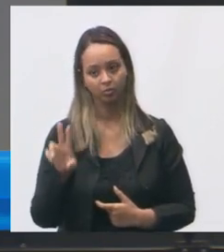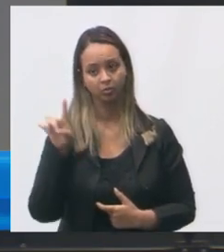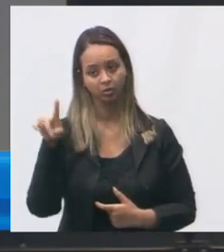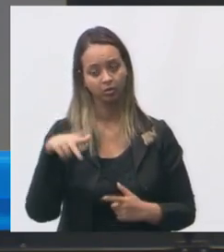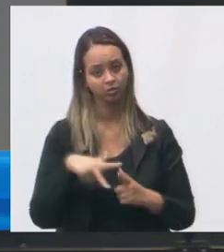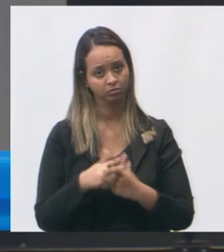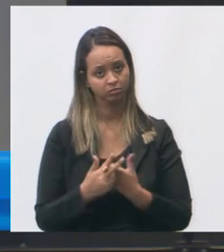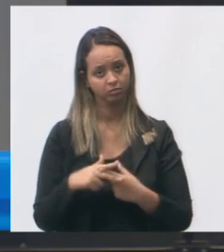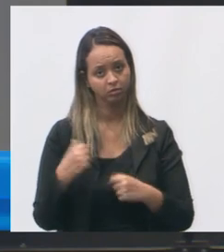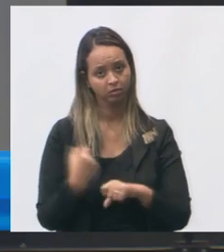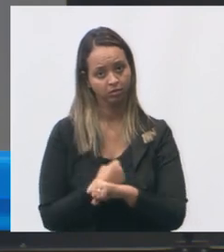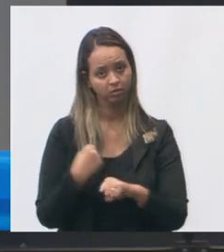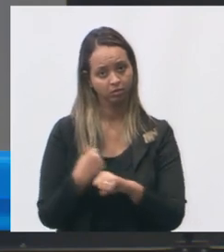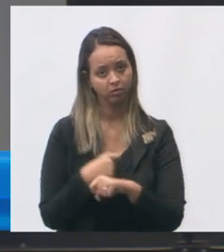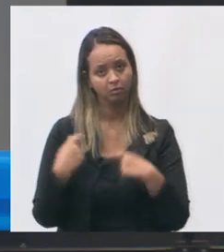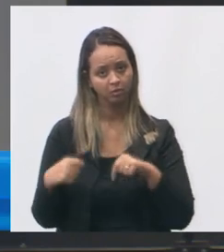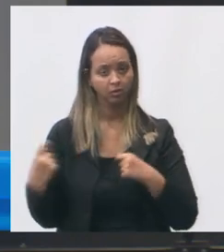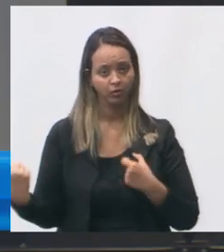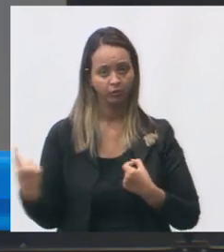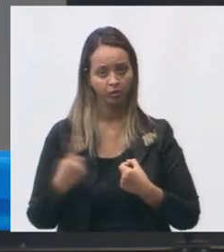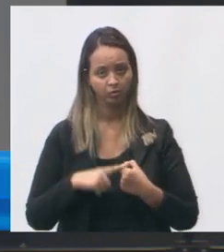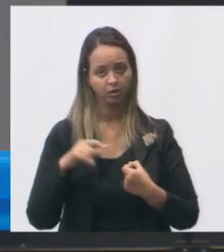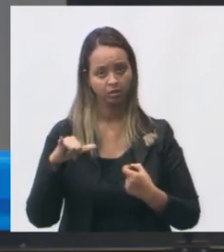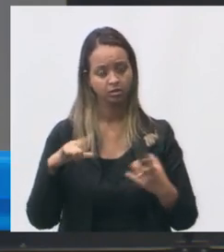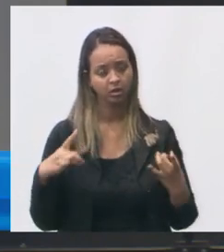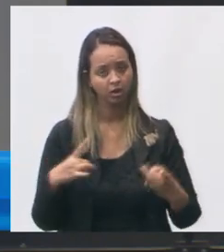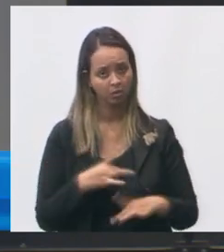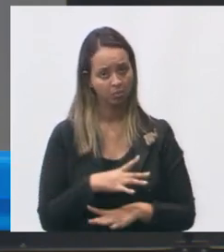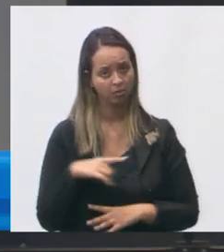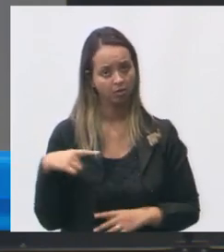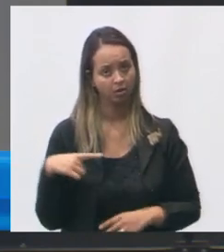reforma nós temos que voltar lá agora para ver se terminou a obra